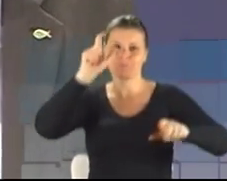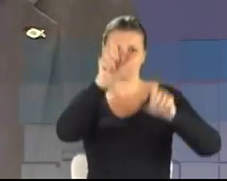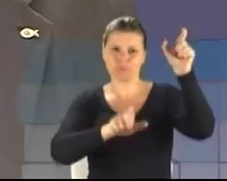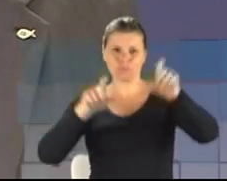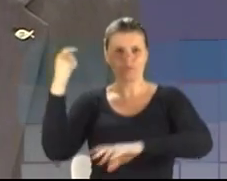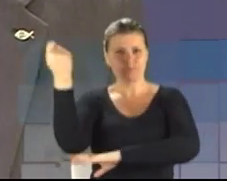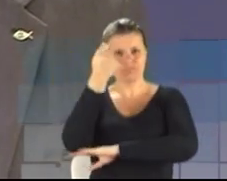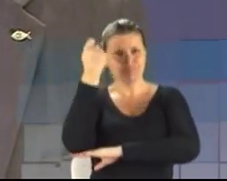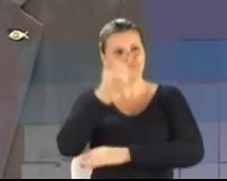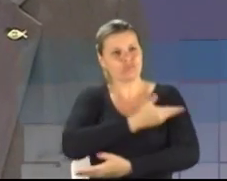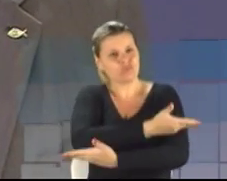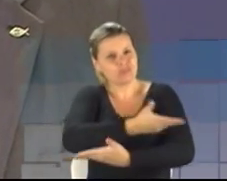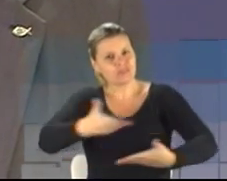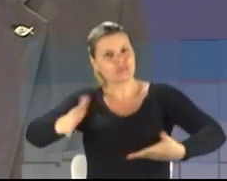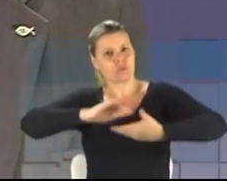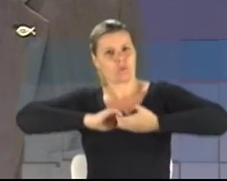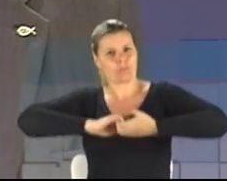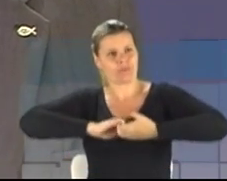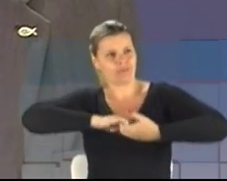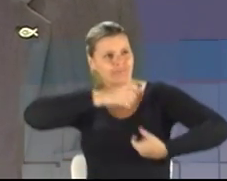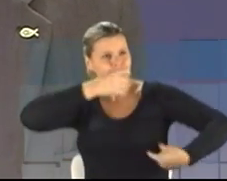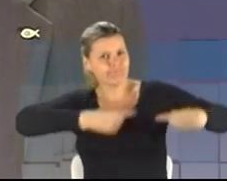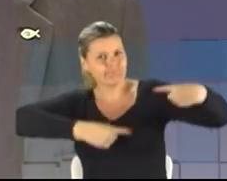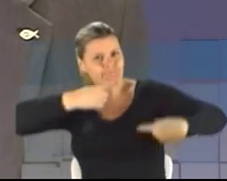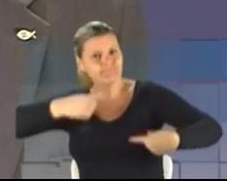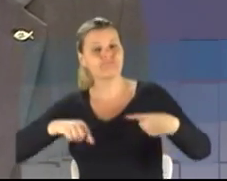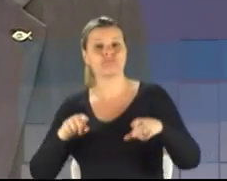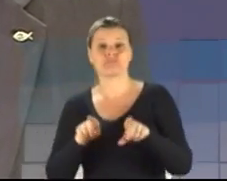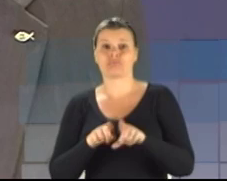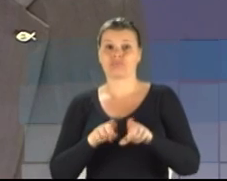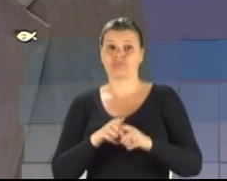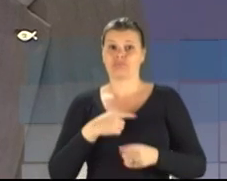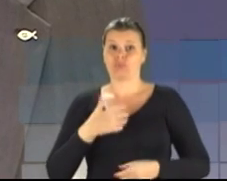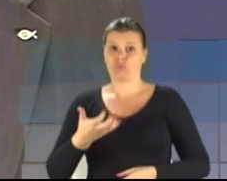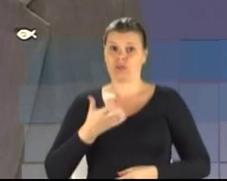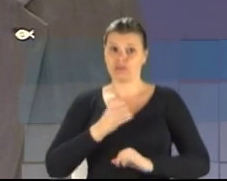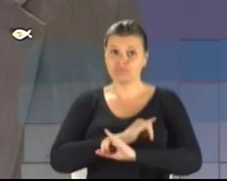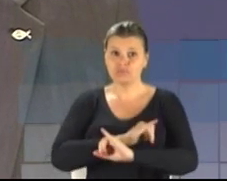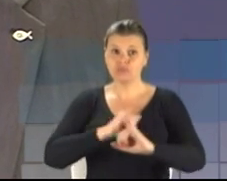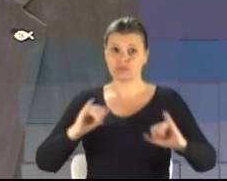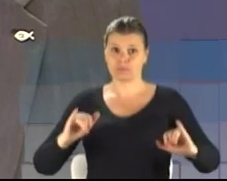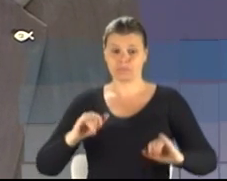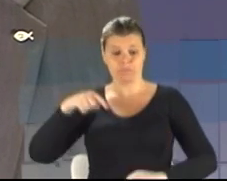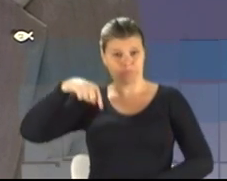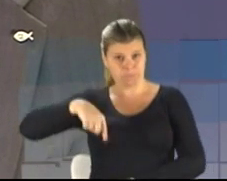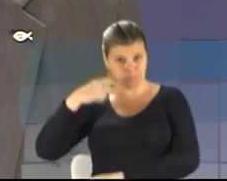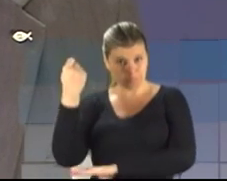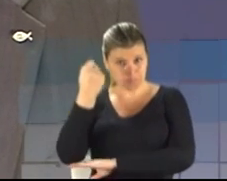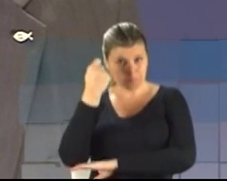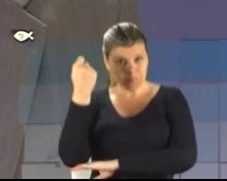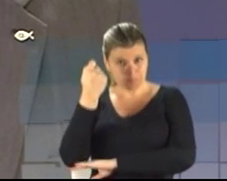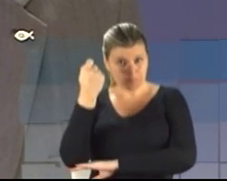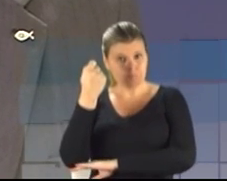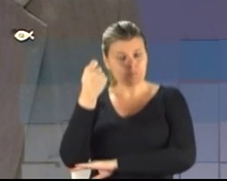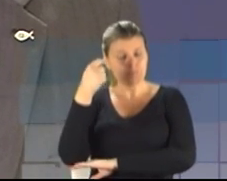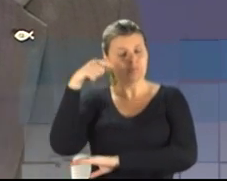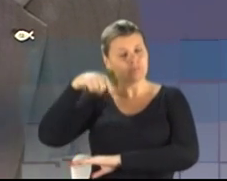companheiros de debate. E quero dizer, Cairolli, que o Rio Grande do Sul é um Estado